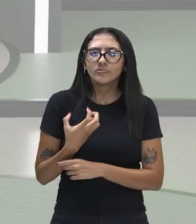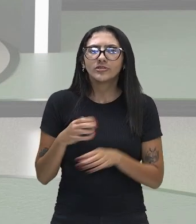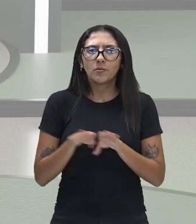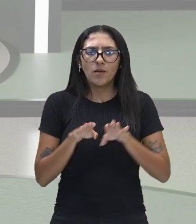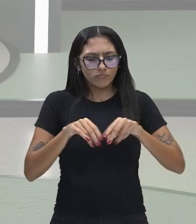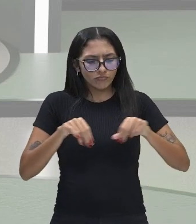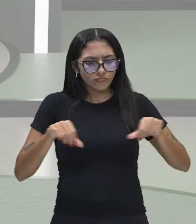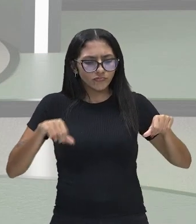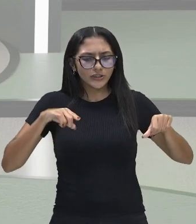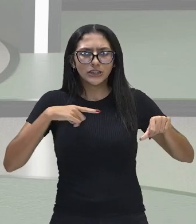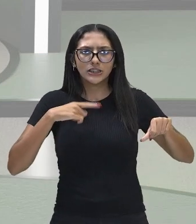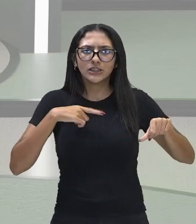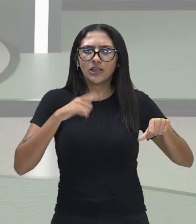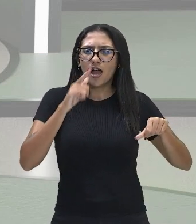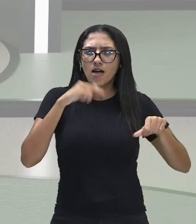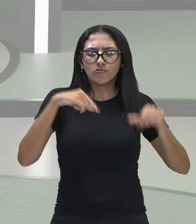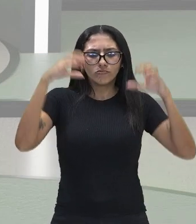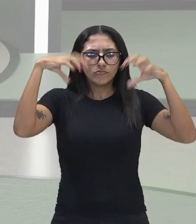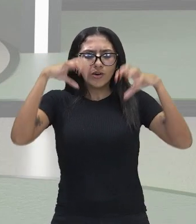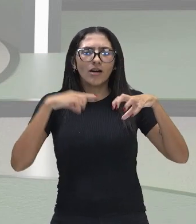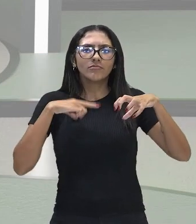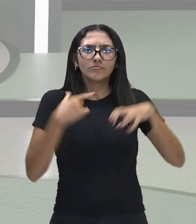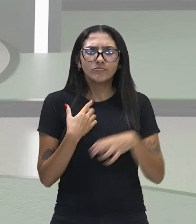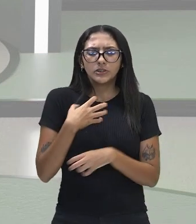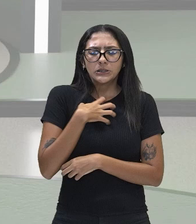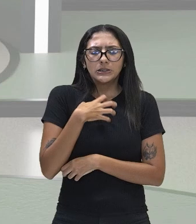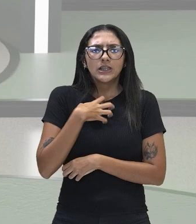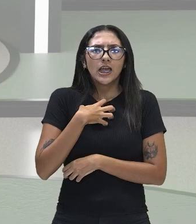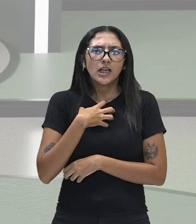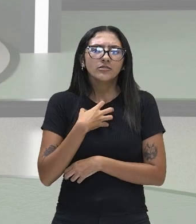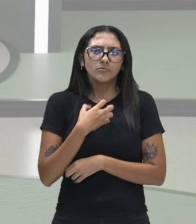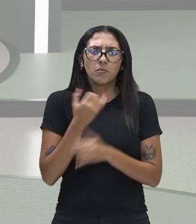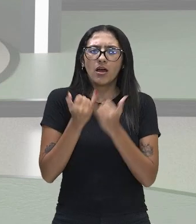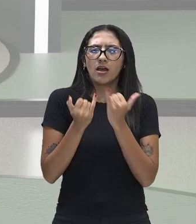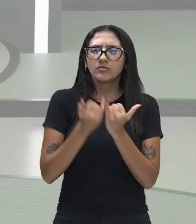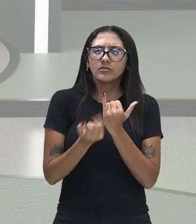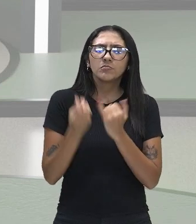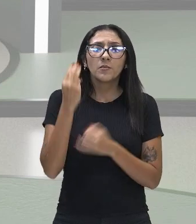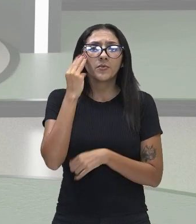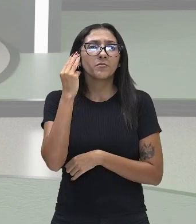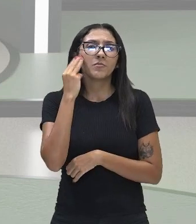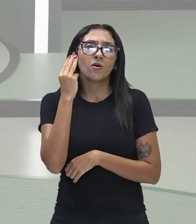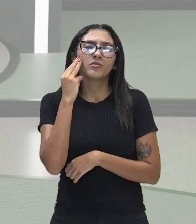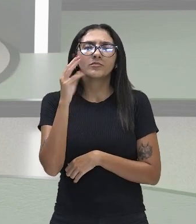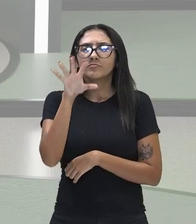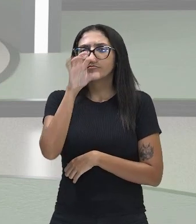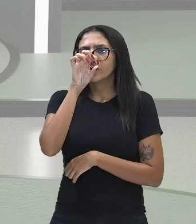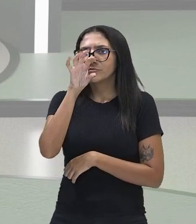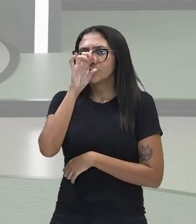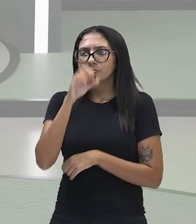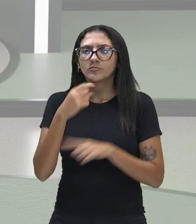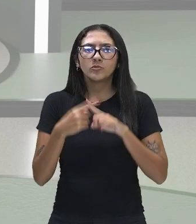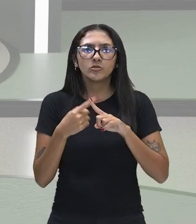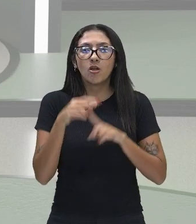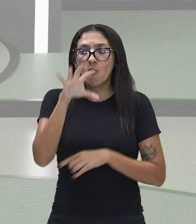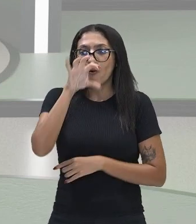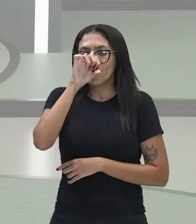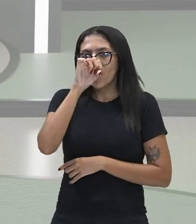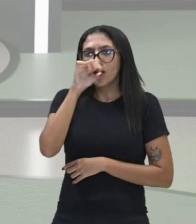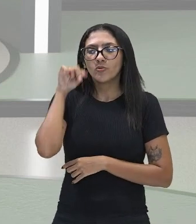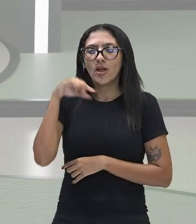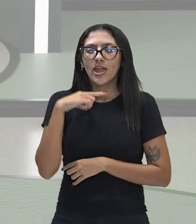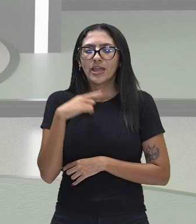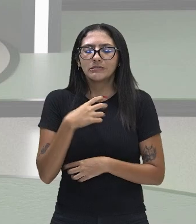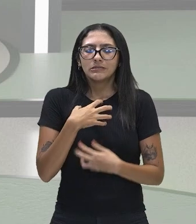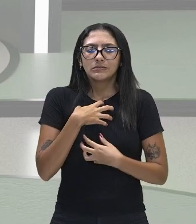encharcado ali, a gente tem uma memória associada a isso. E é porque o nosso sistema do olfato, esse sentido,